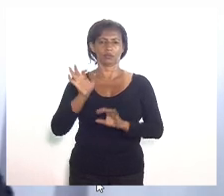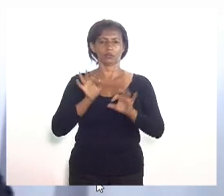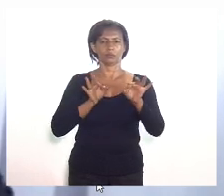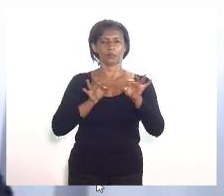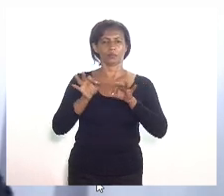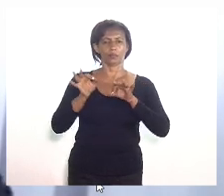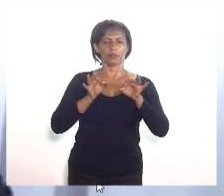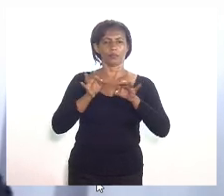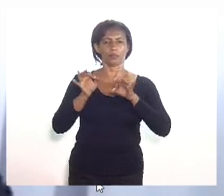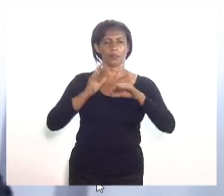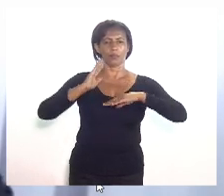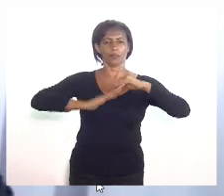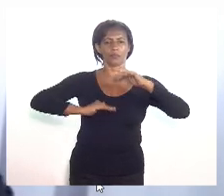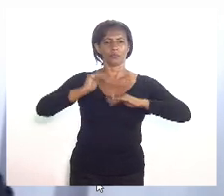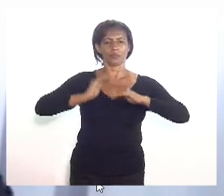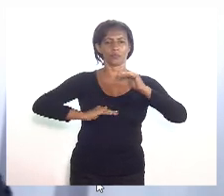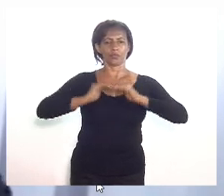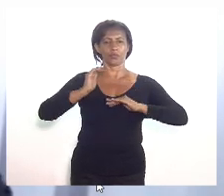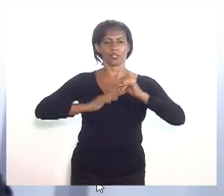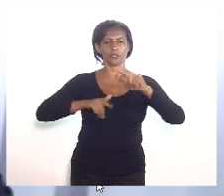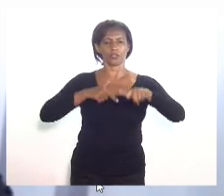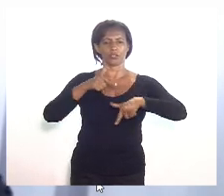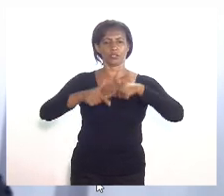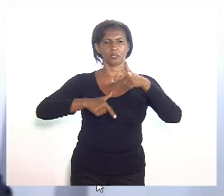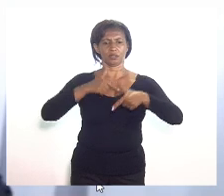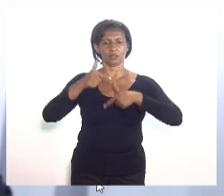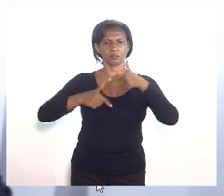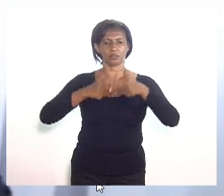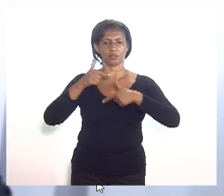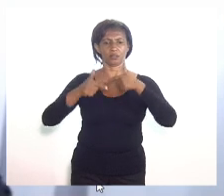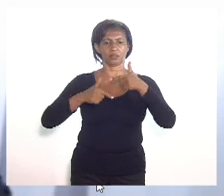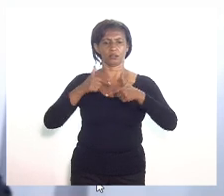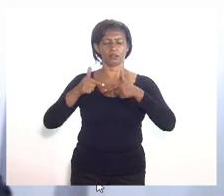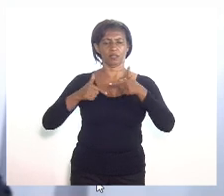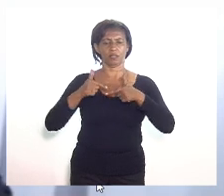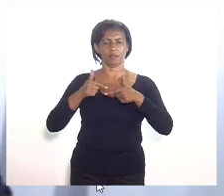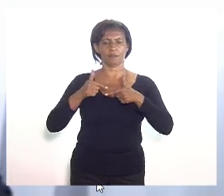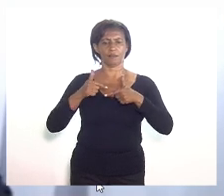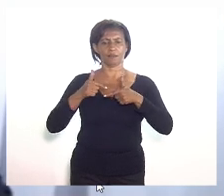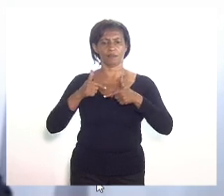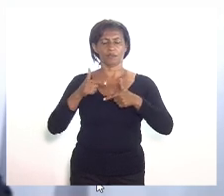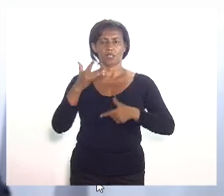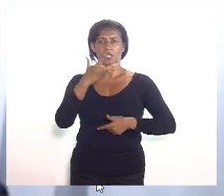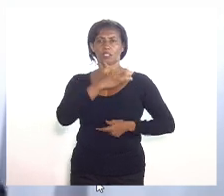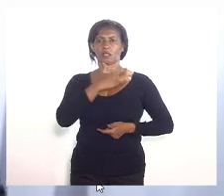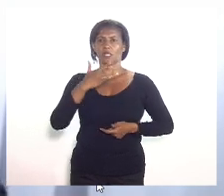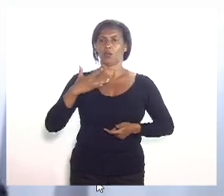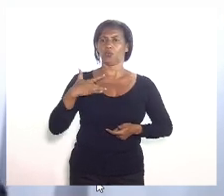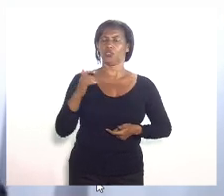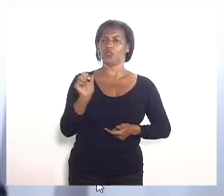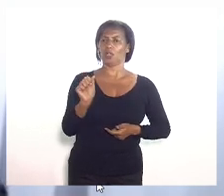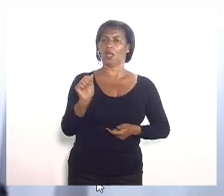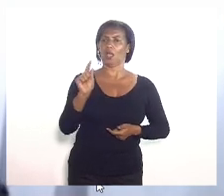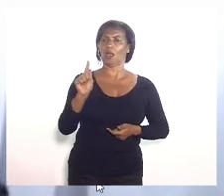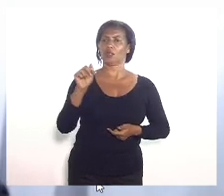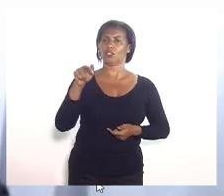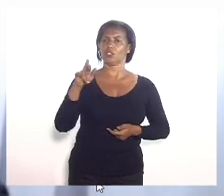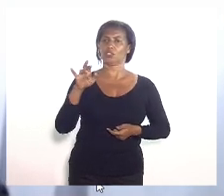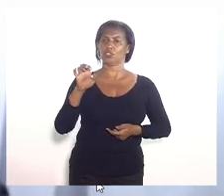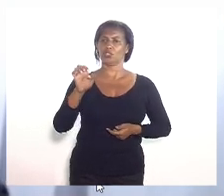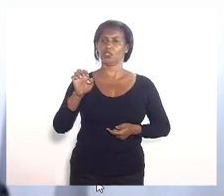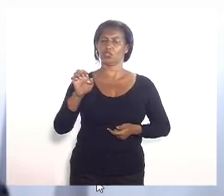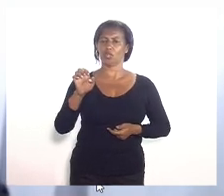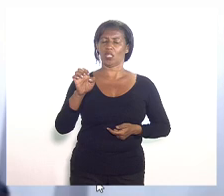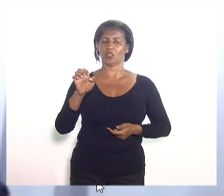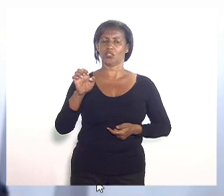capacitação para os profissionais que atuam nas atividades de agentes comunitários de saúde e agentes de combate